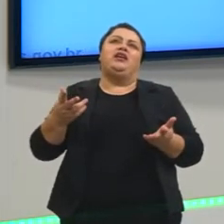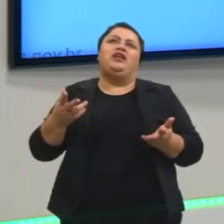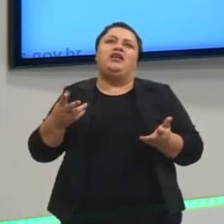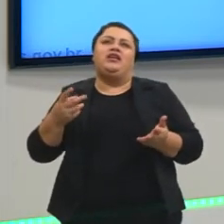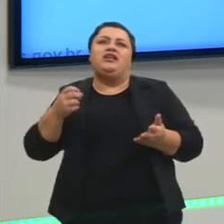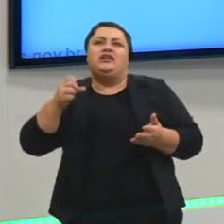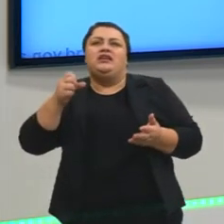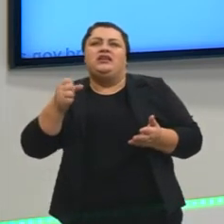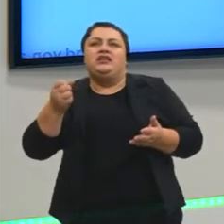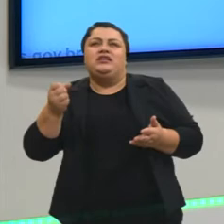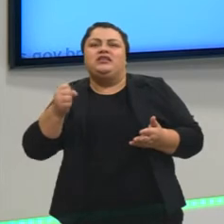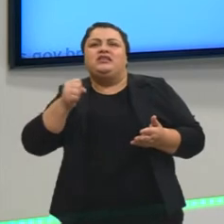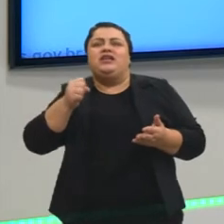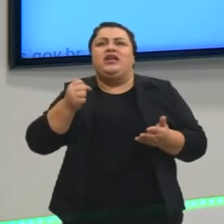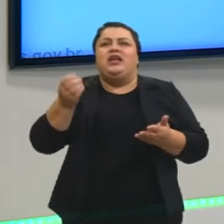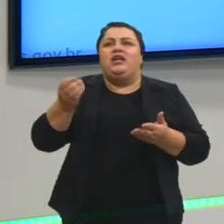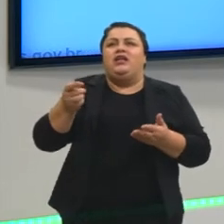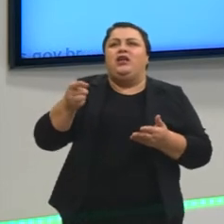IBGE,